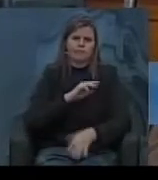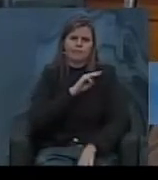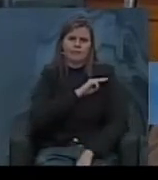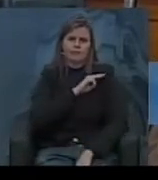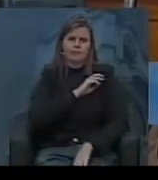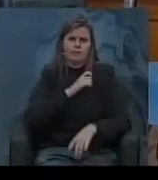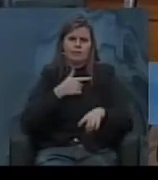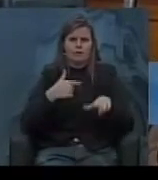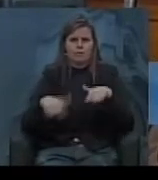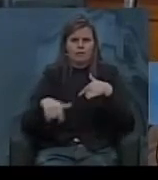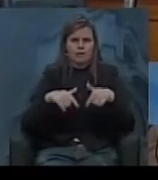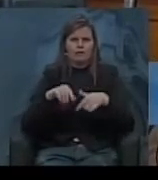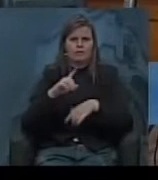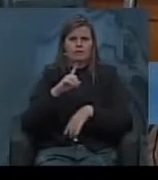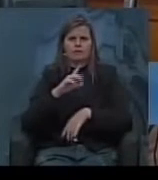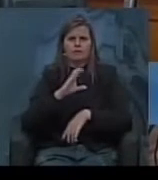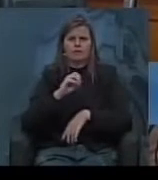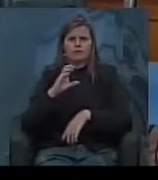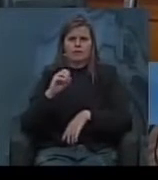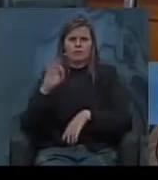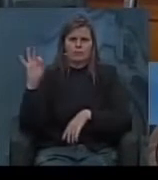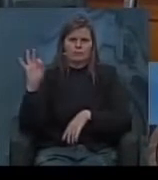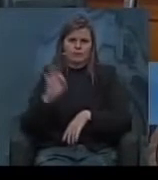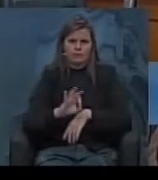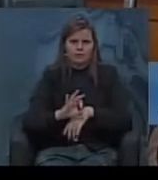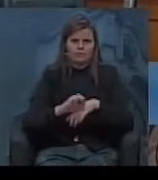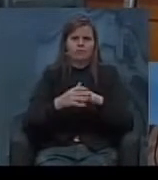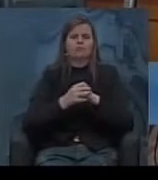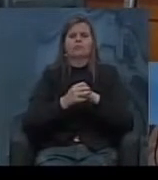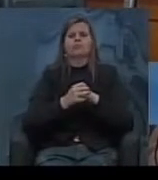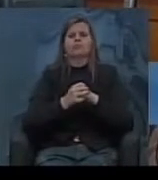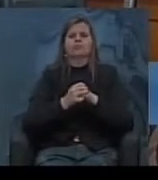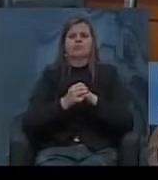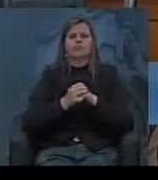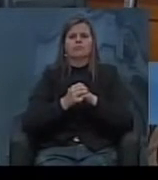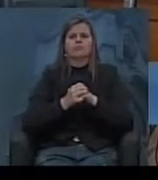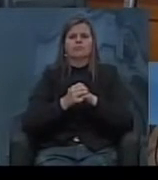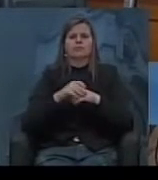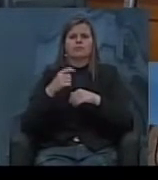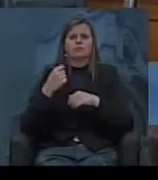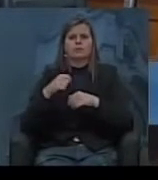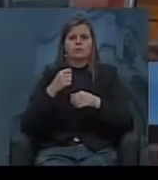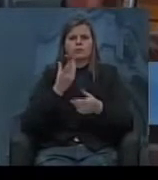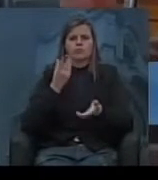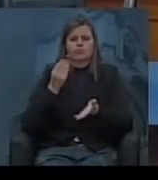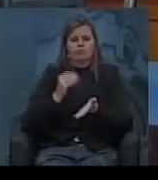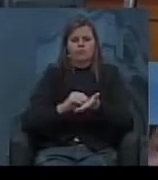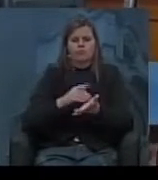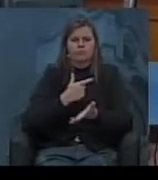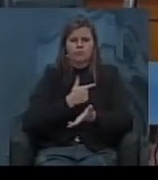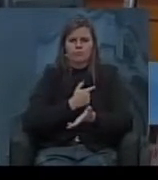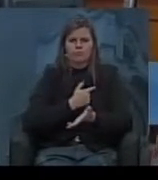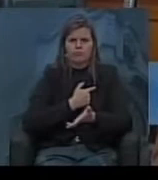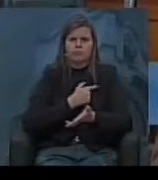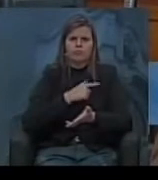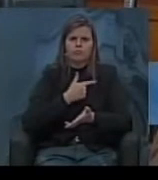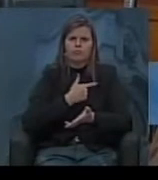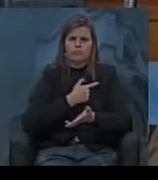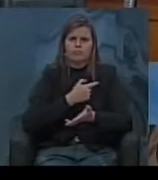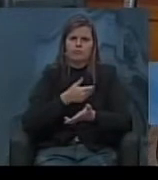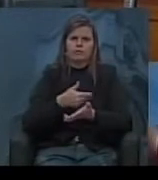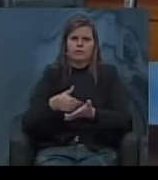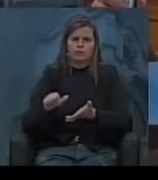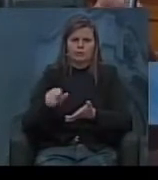em 100% e que teve que ser registrado por Getúlio Vargas que embora eu tenha demitido